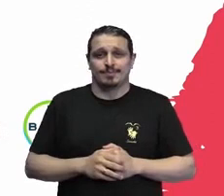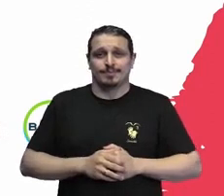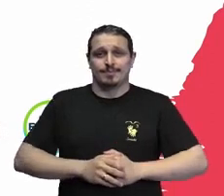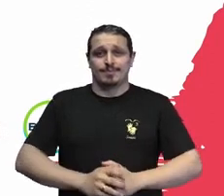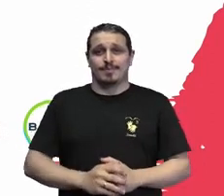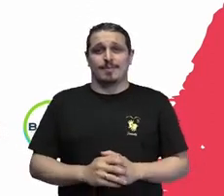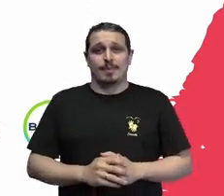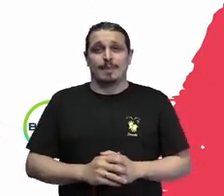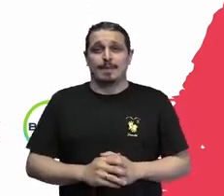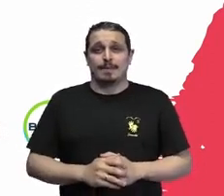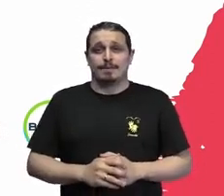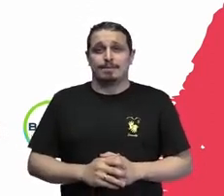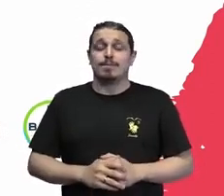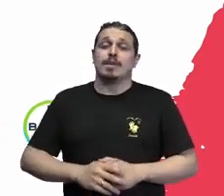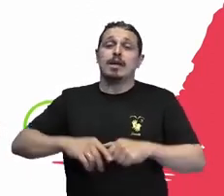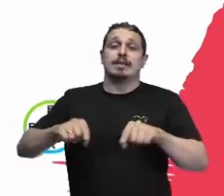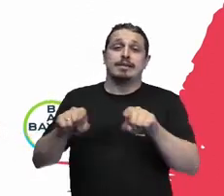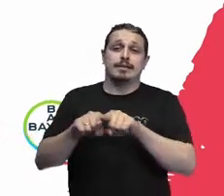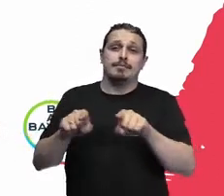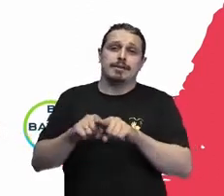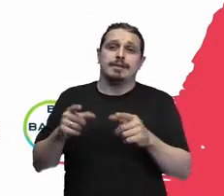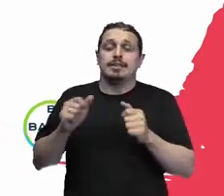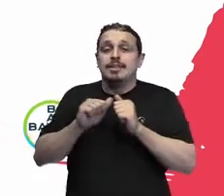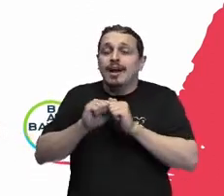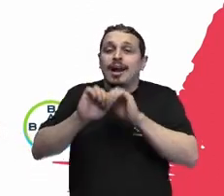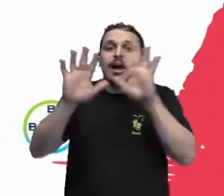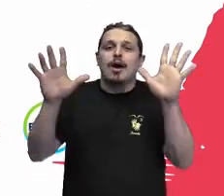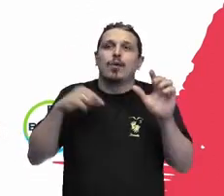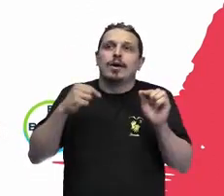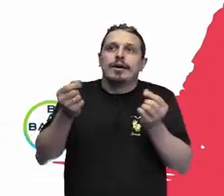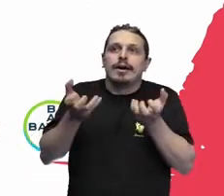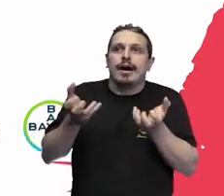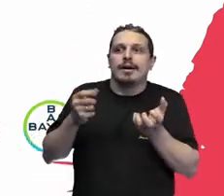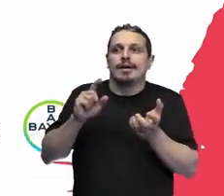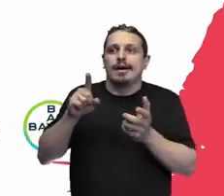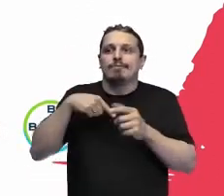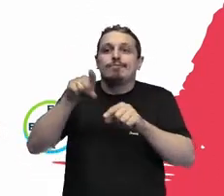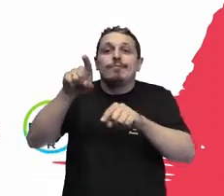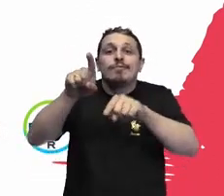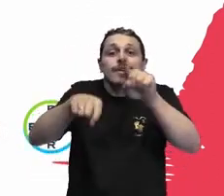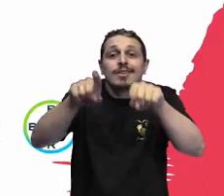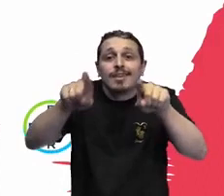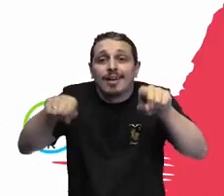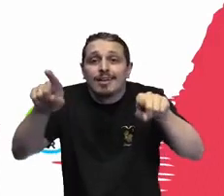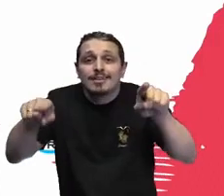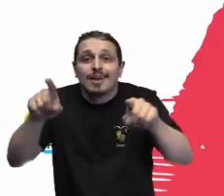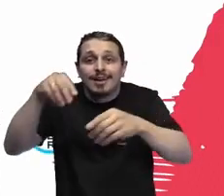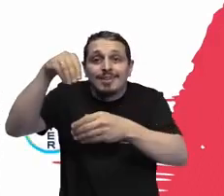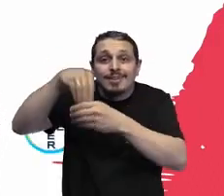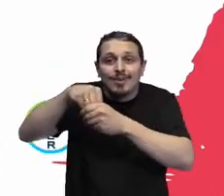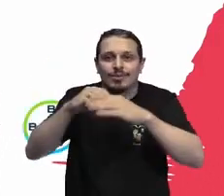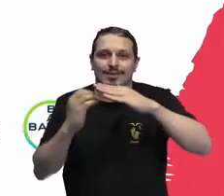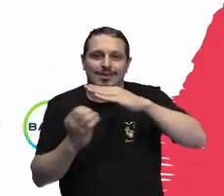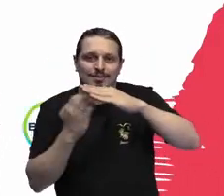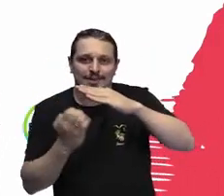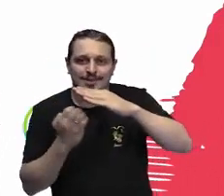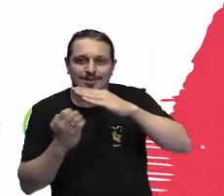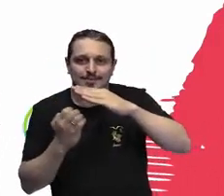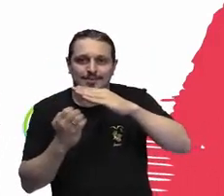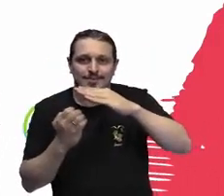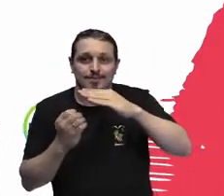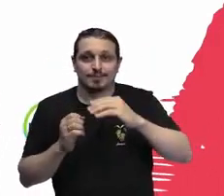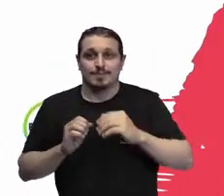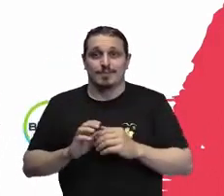E aí eu trago essa, por que é importante a gente falar sobre diversidade nas empresas? Em tese, esse é um tema que a gente,